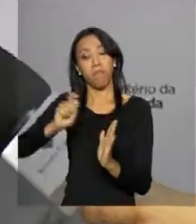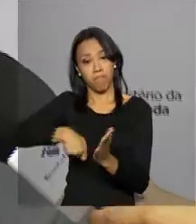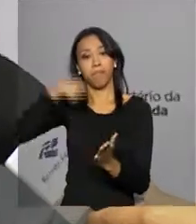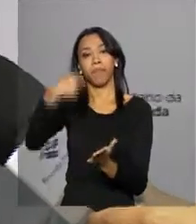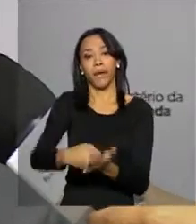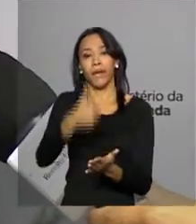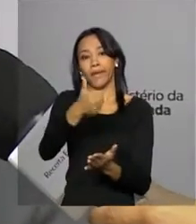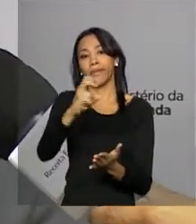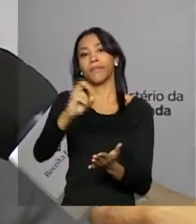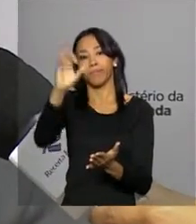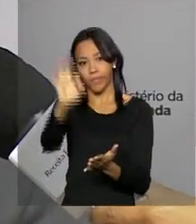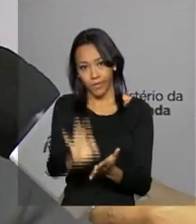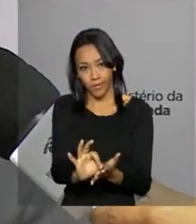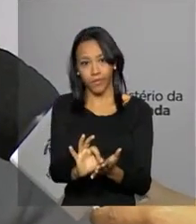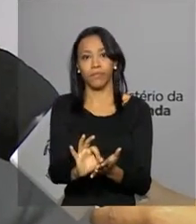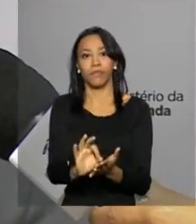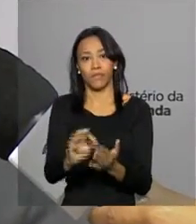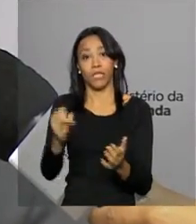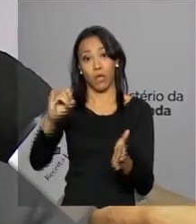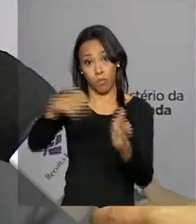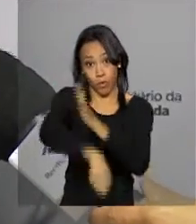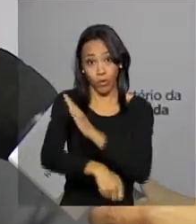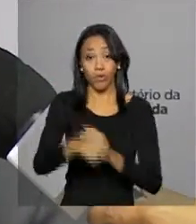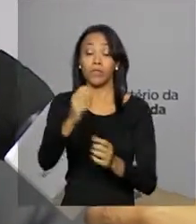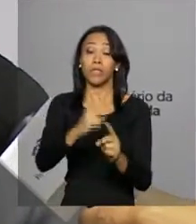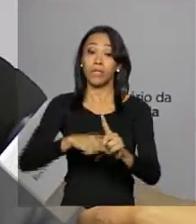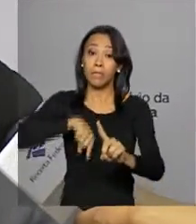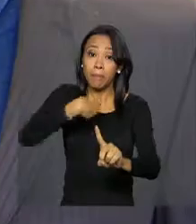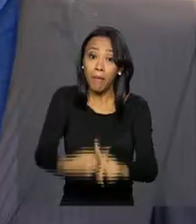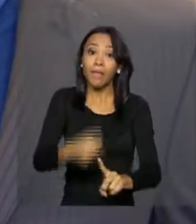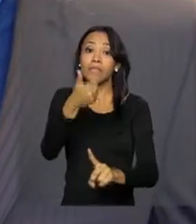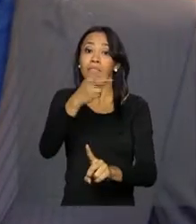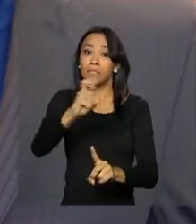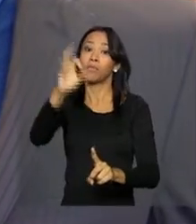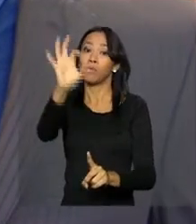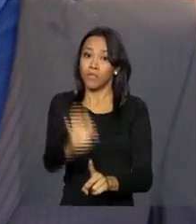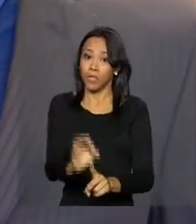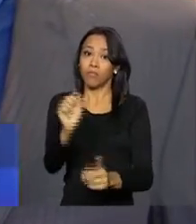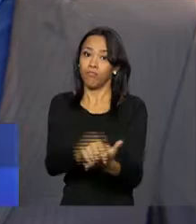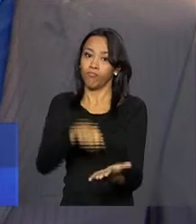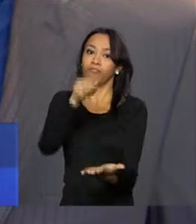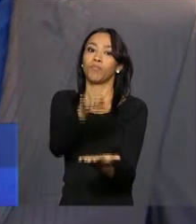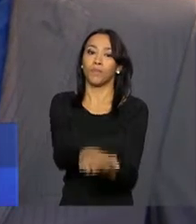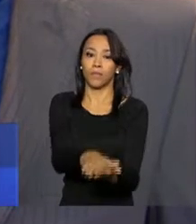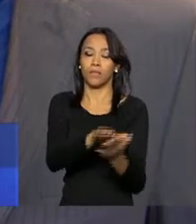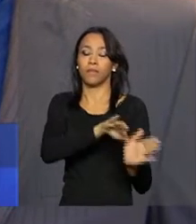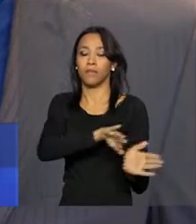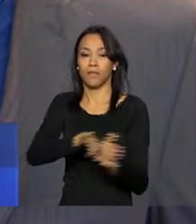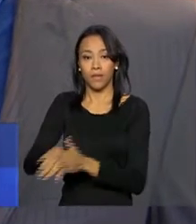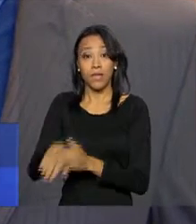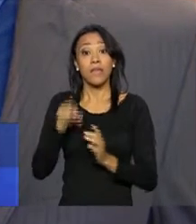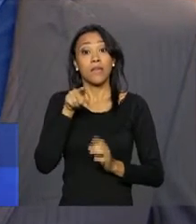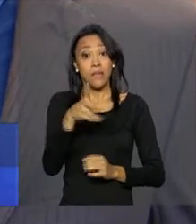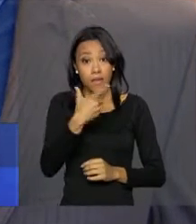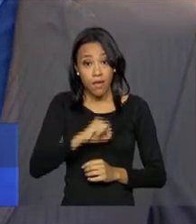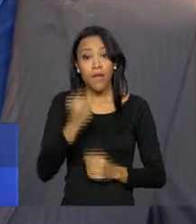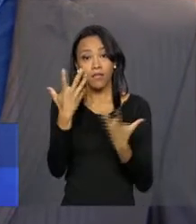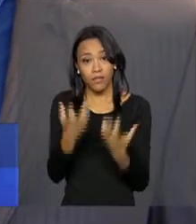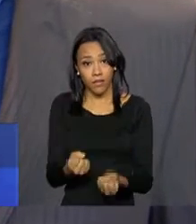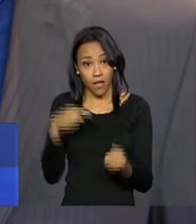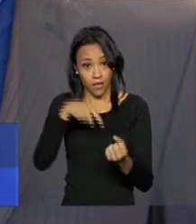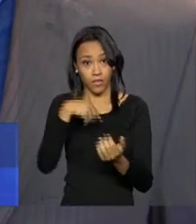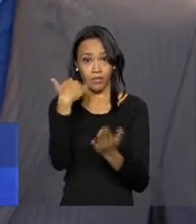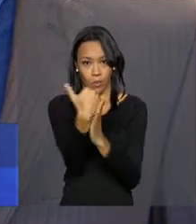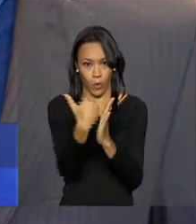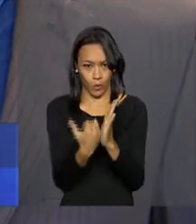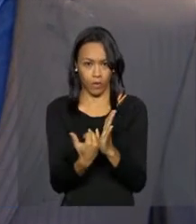a título de imposto e 15% a título de multa. A arrecadação vai depender do número de contribuintes que vão aderir ao programa.